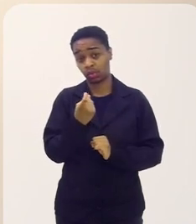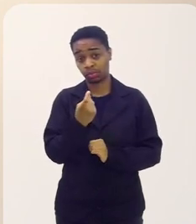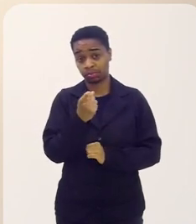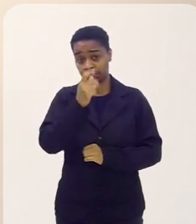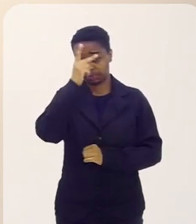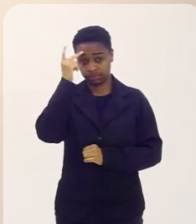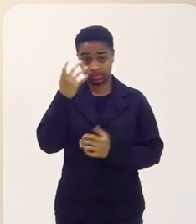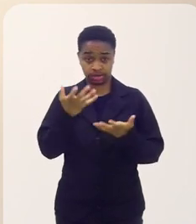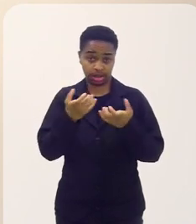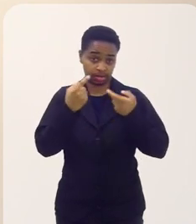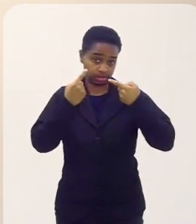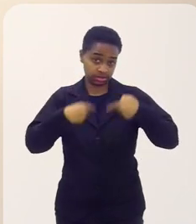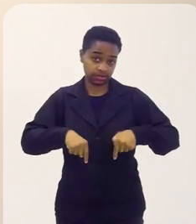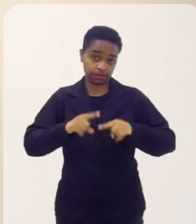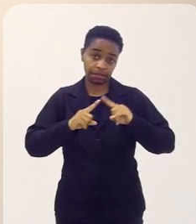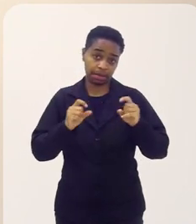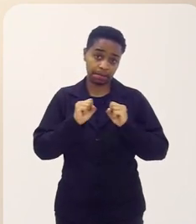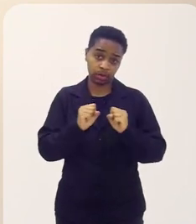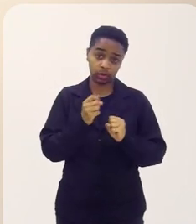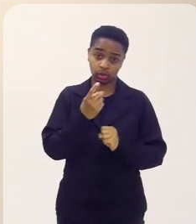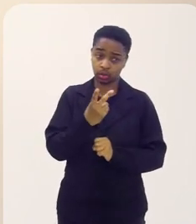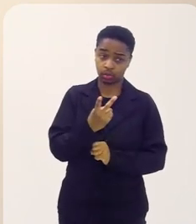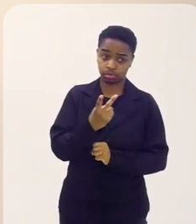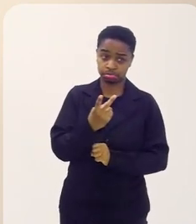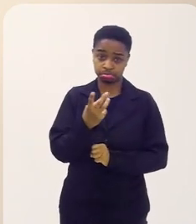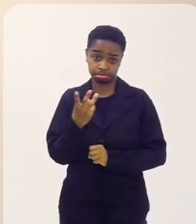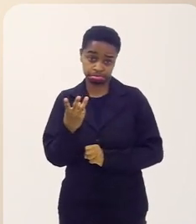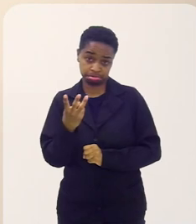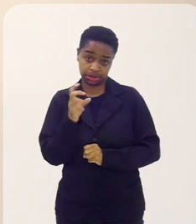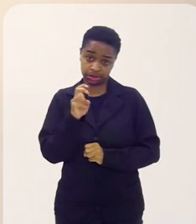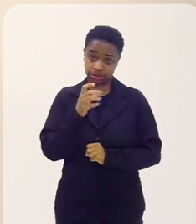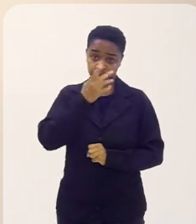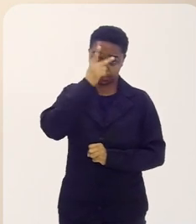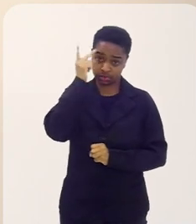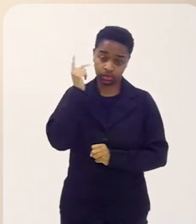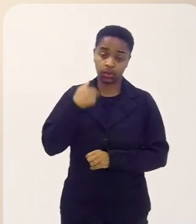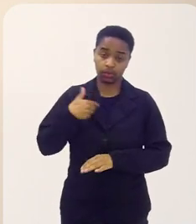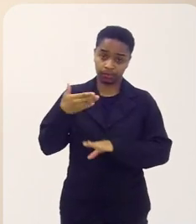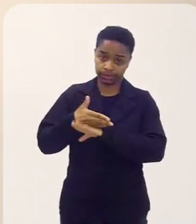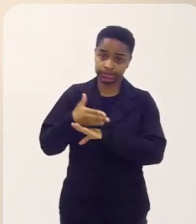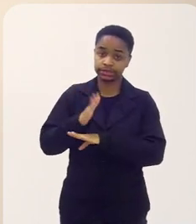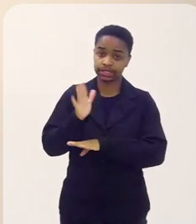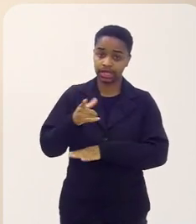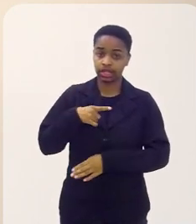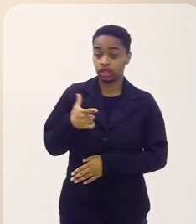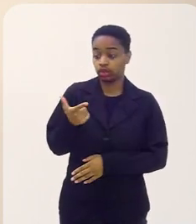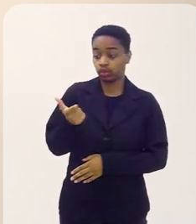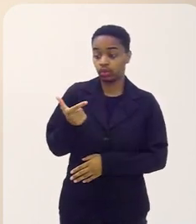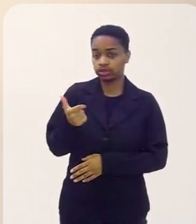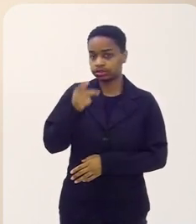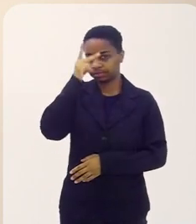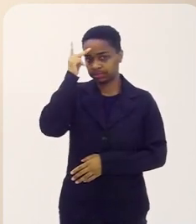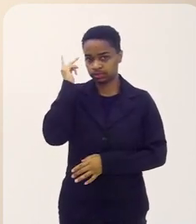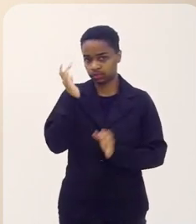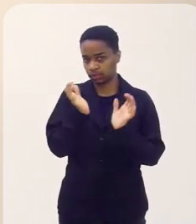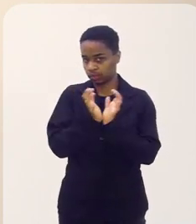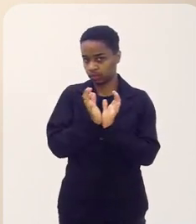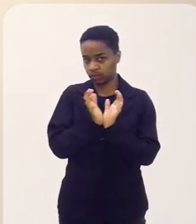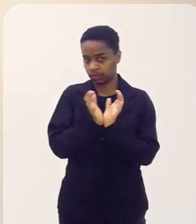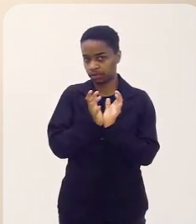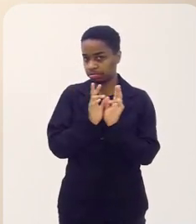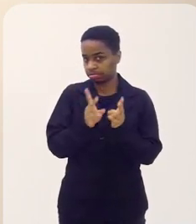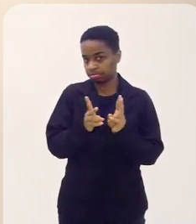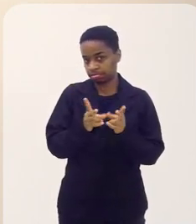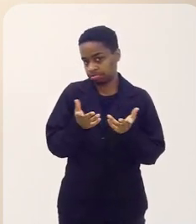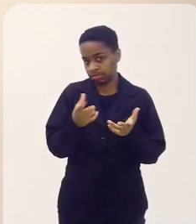equipe de uma pessoa só que queira um desafio mas pode ser uma equipe de duas, três, cinco já participei com equipe de doze pessoas